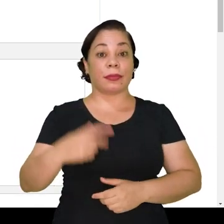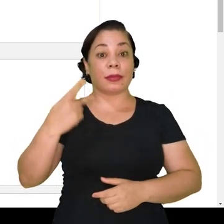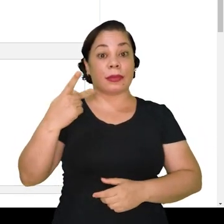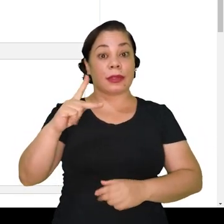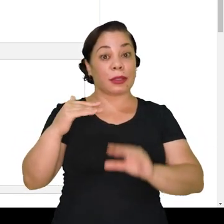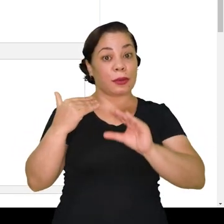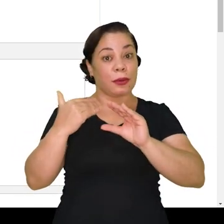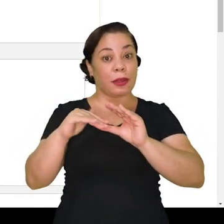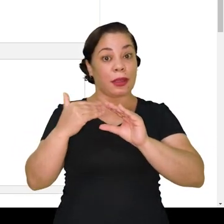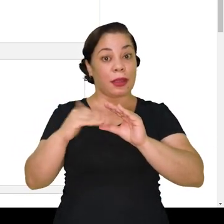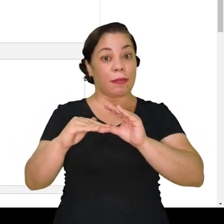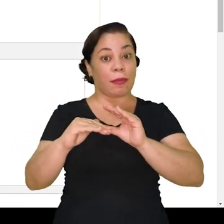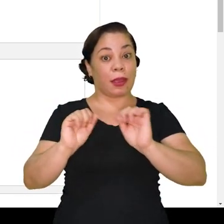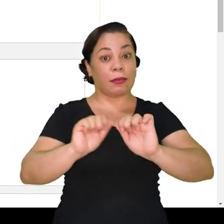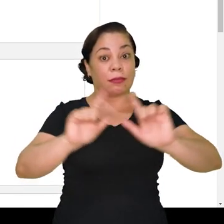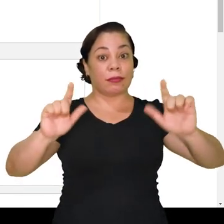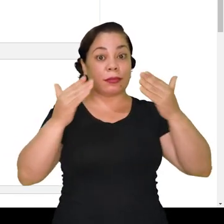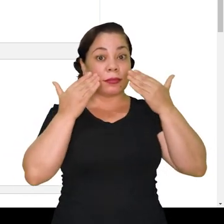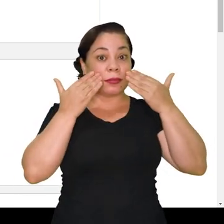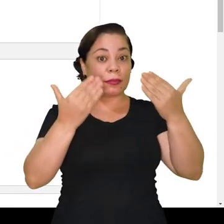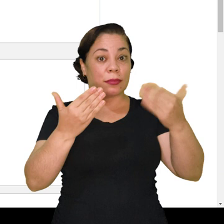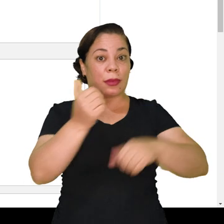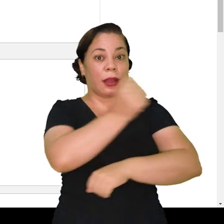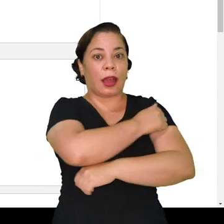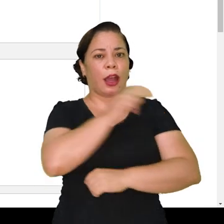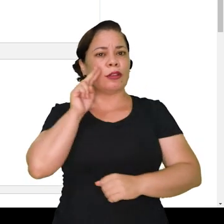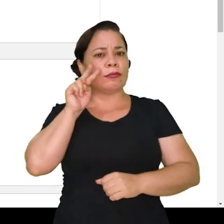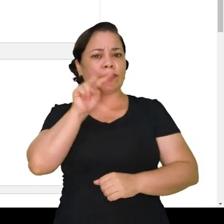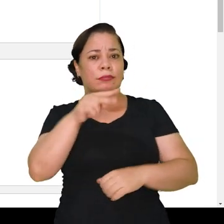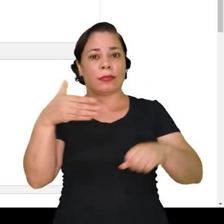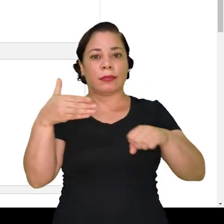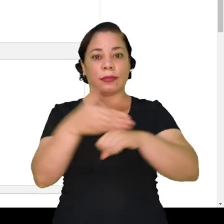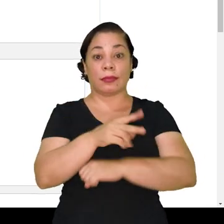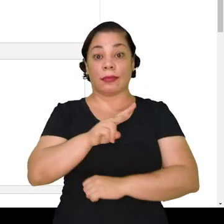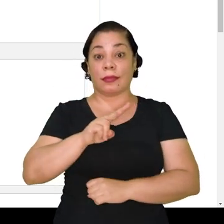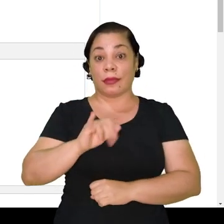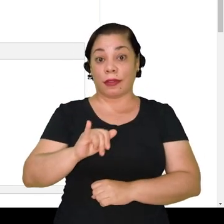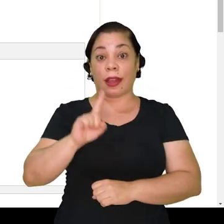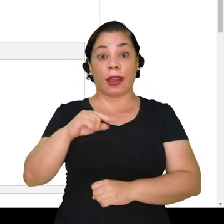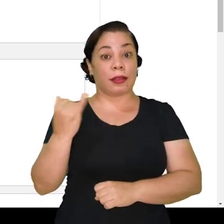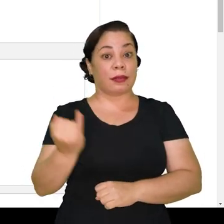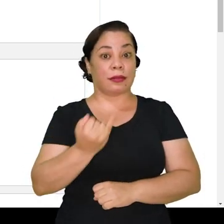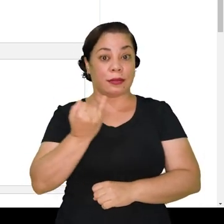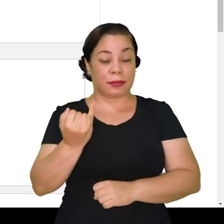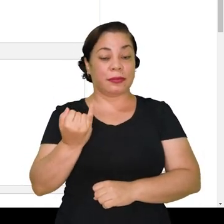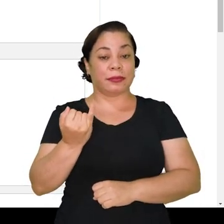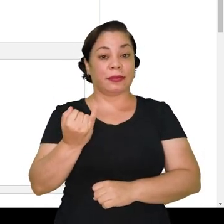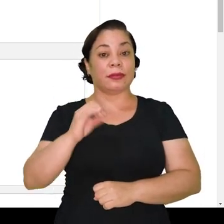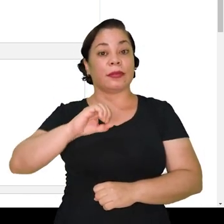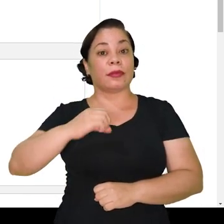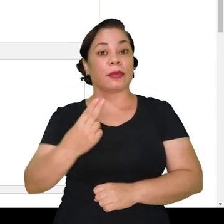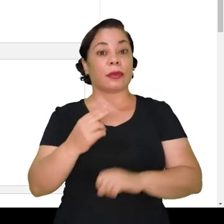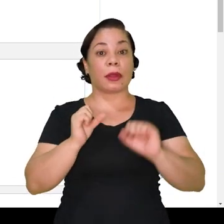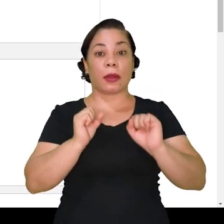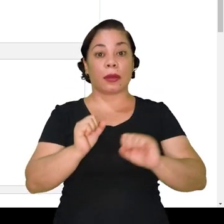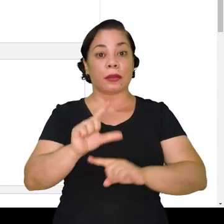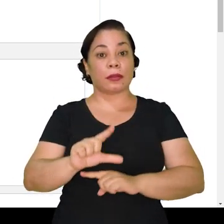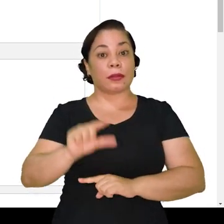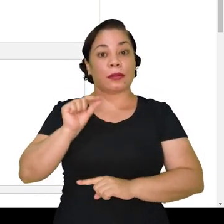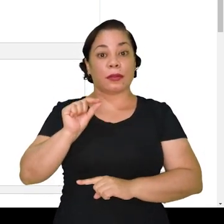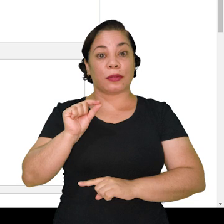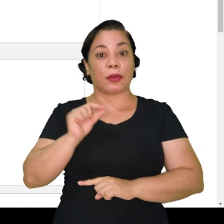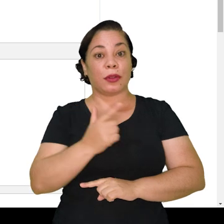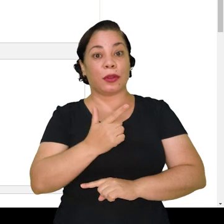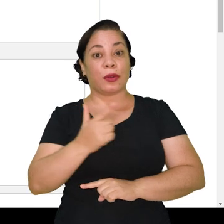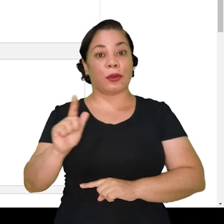o seu e-mail vai ficar exposto aqui, o aluno vai ter acesso ao seu e-mail, isso é uma questão importante, ou você pode